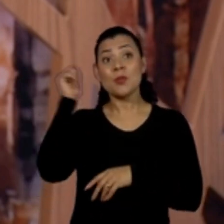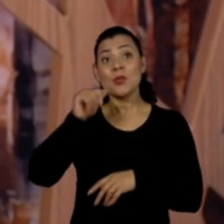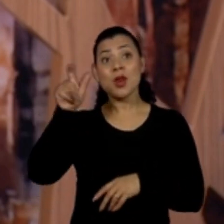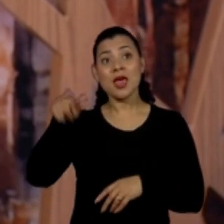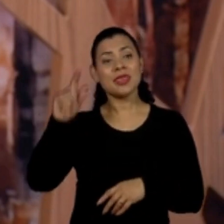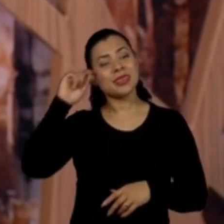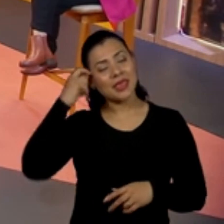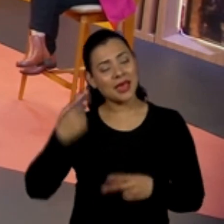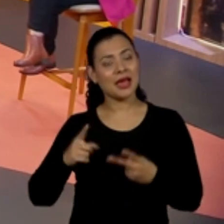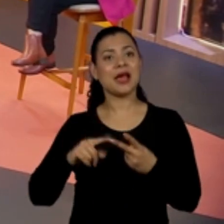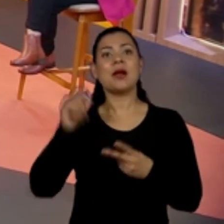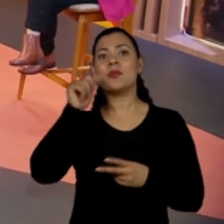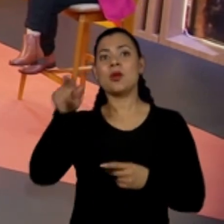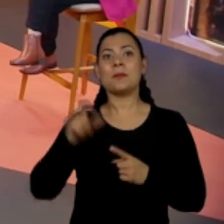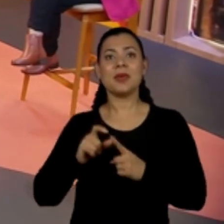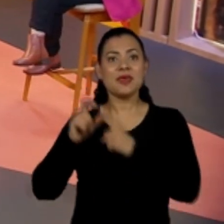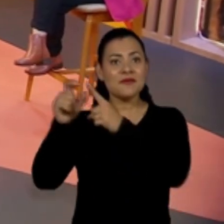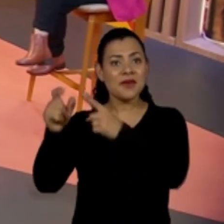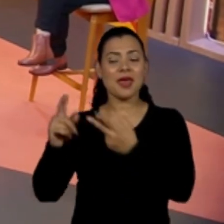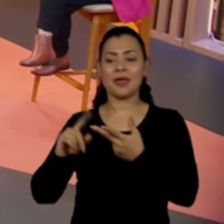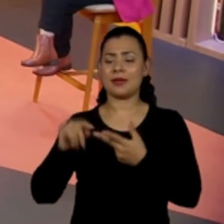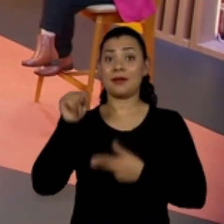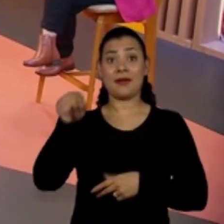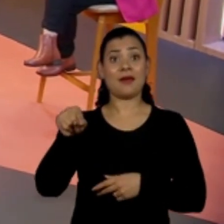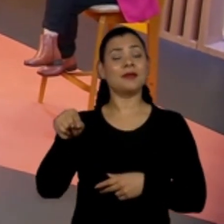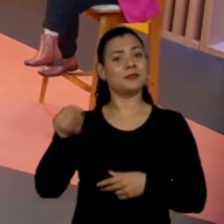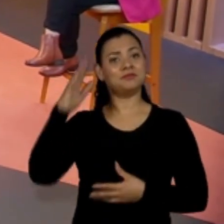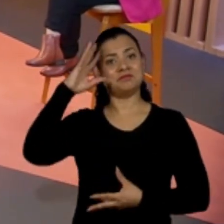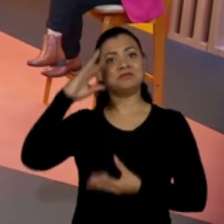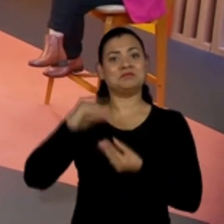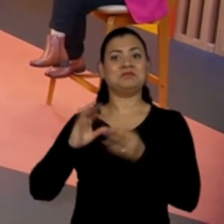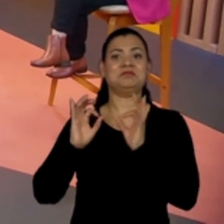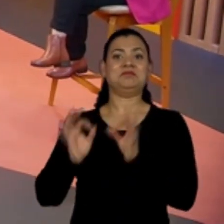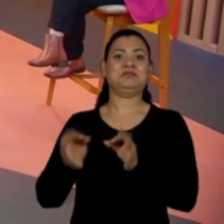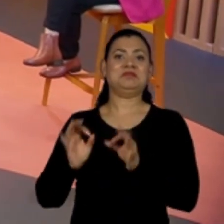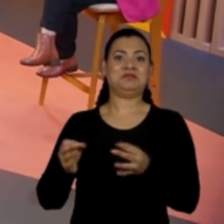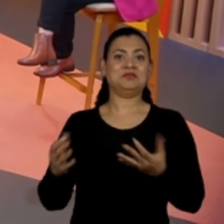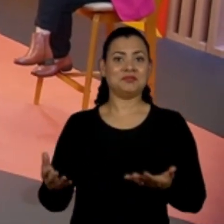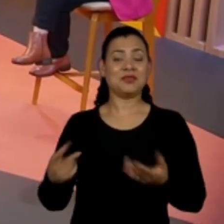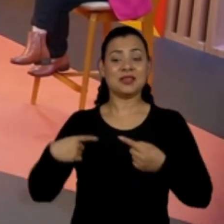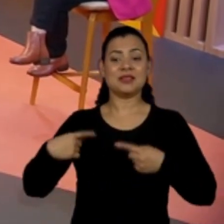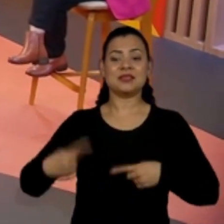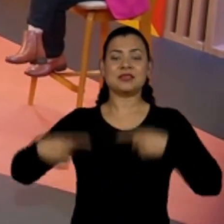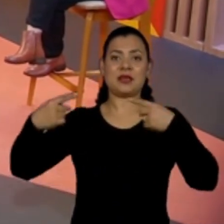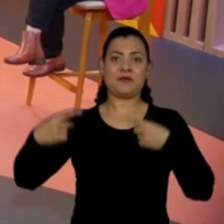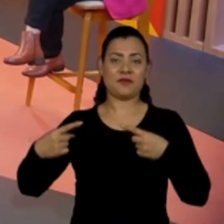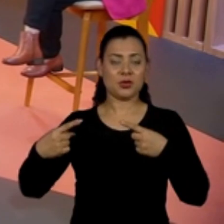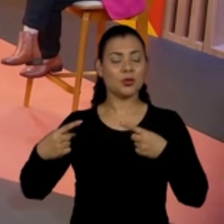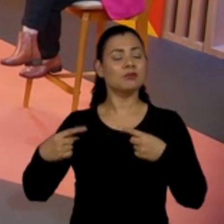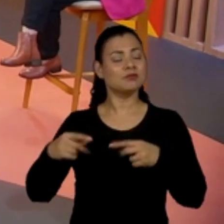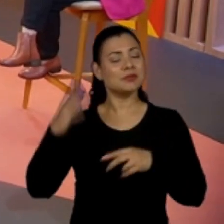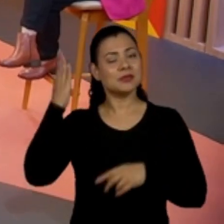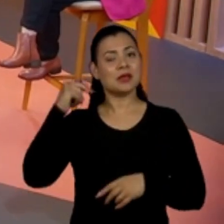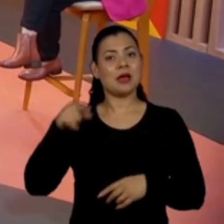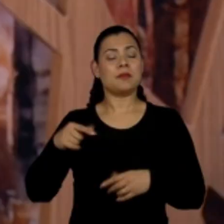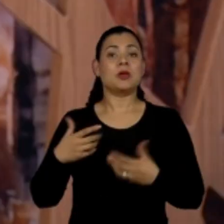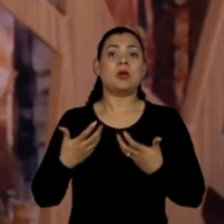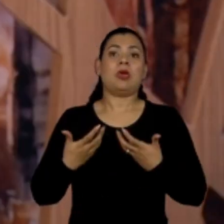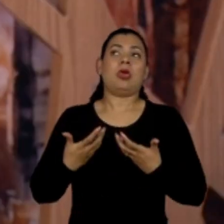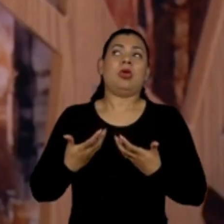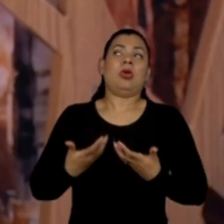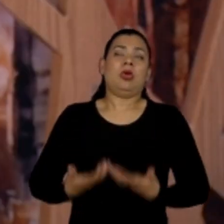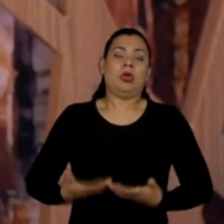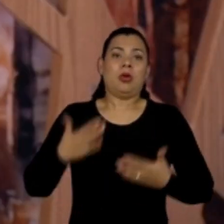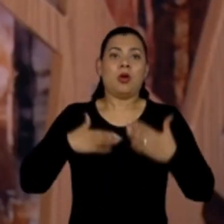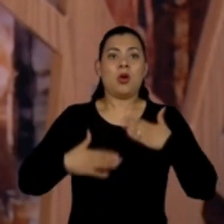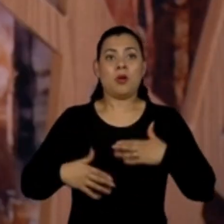mulher negra, uma mulher periférica, ela sabe também desse desafio, desse cansaço que nós carregamos